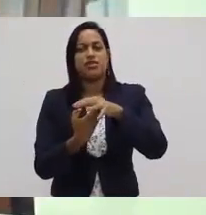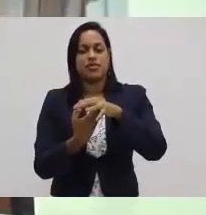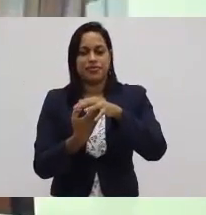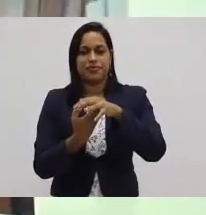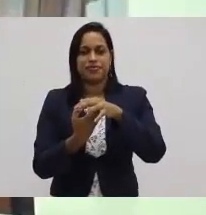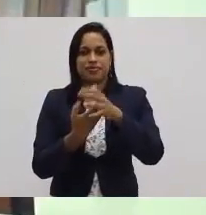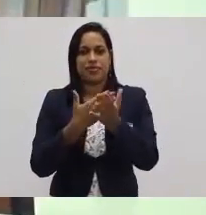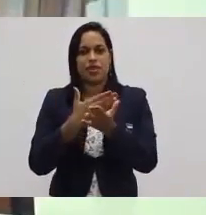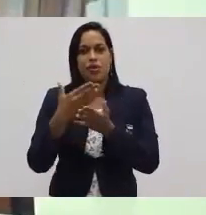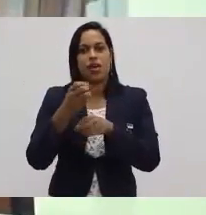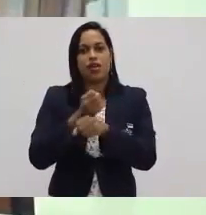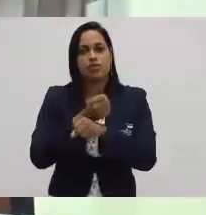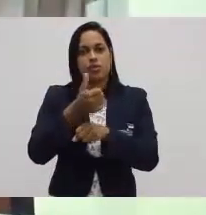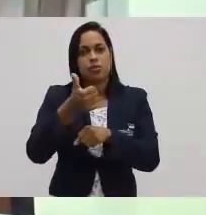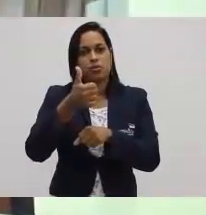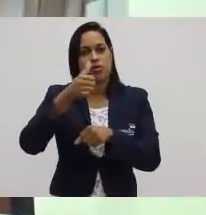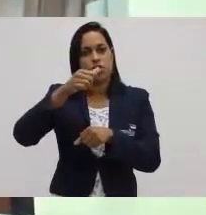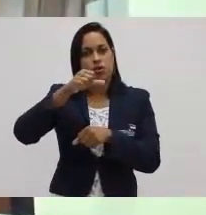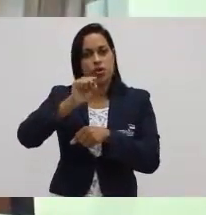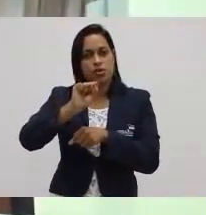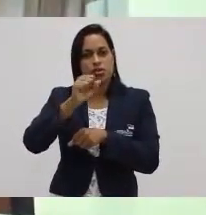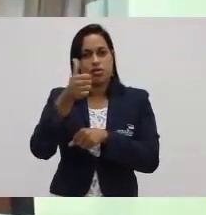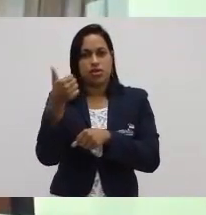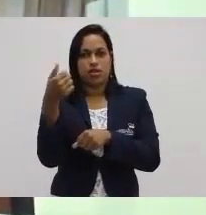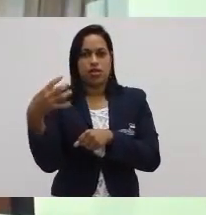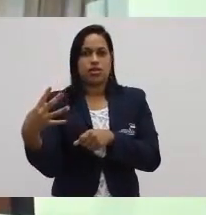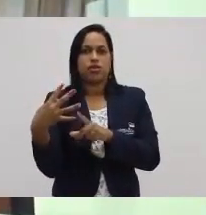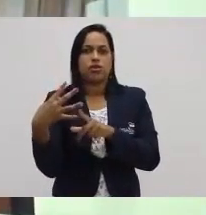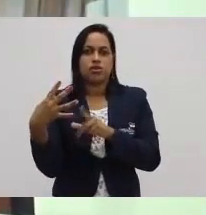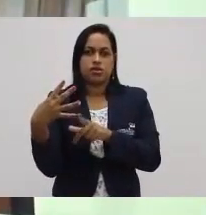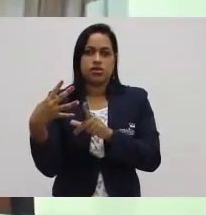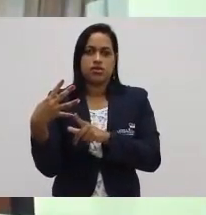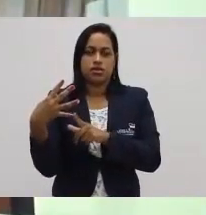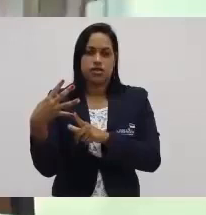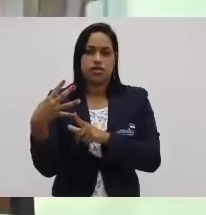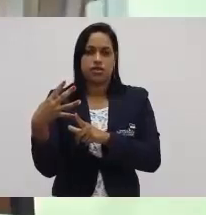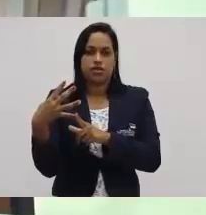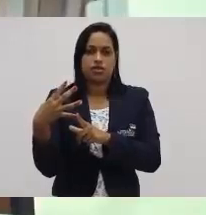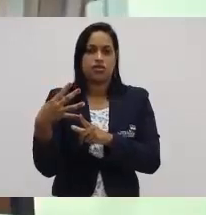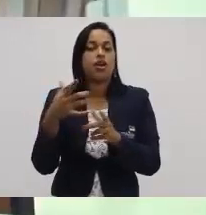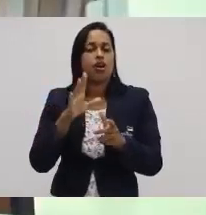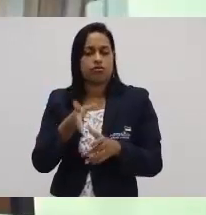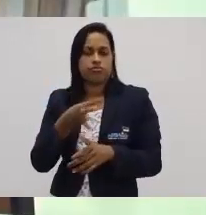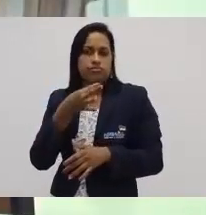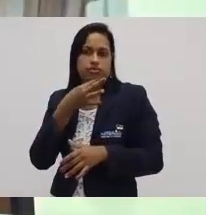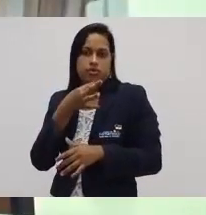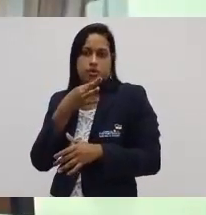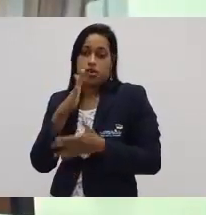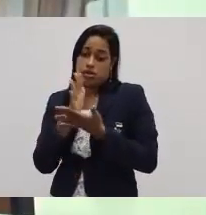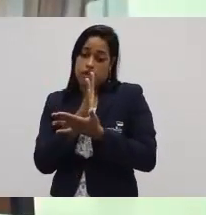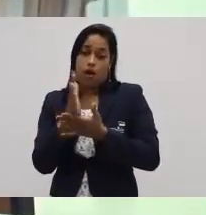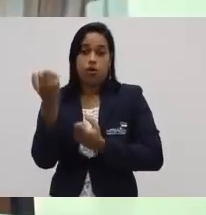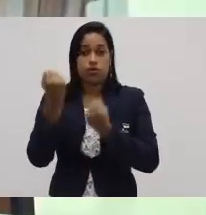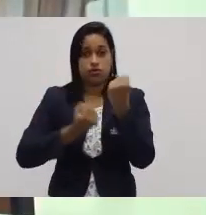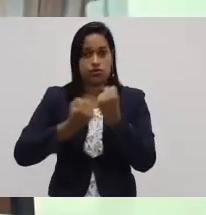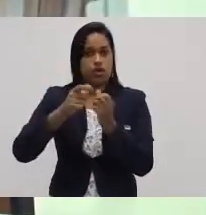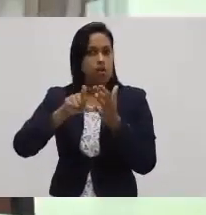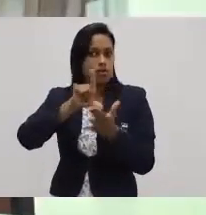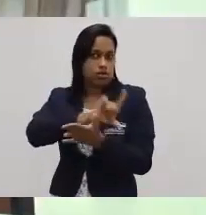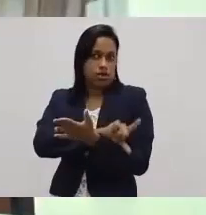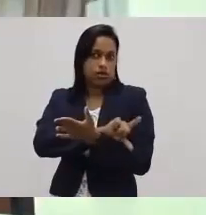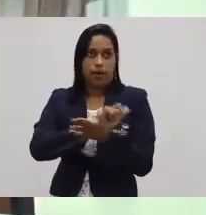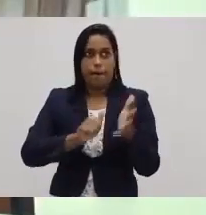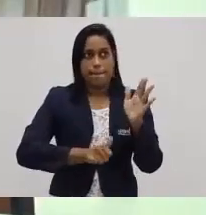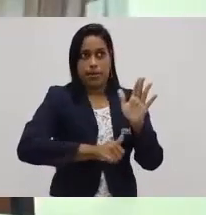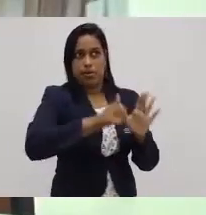O Ford, ele até então, até esse momento, já conhecia carros anteriores. O Ford não foi a primeira pessoa que fez